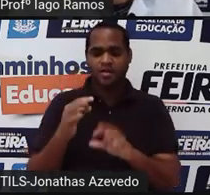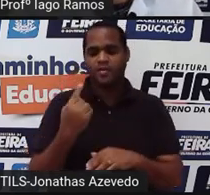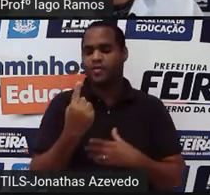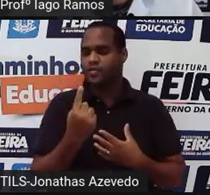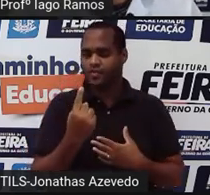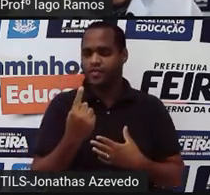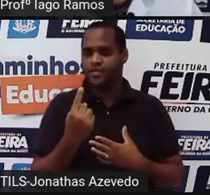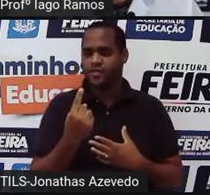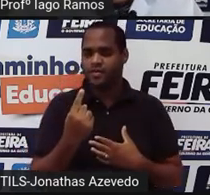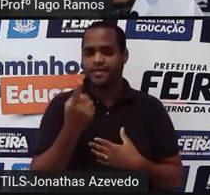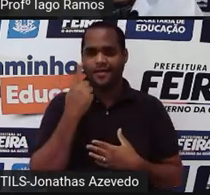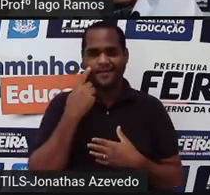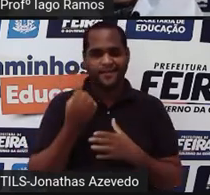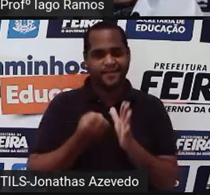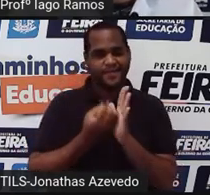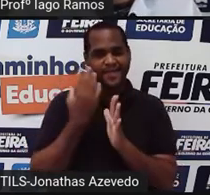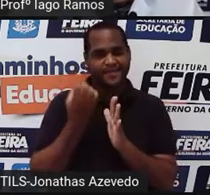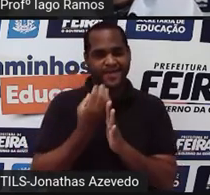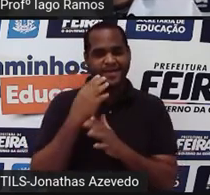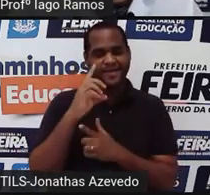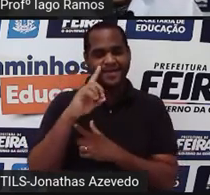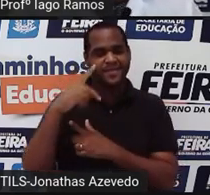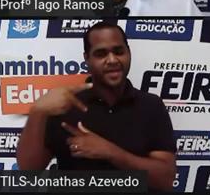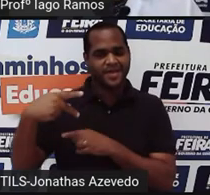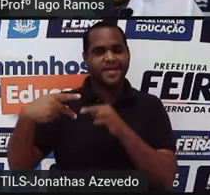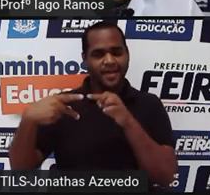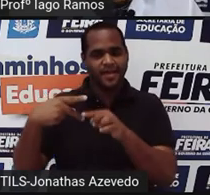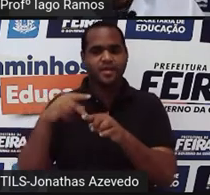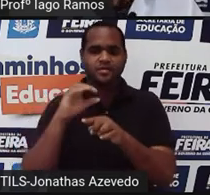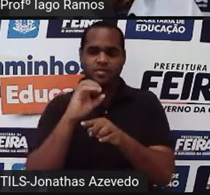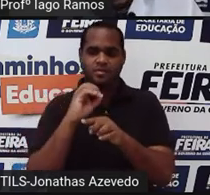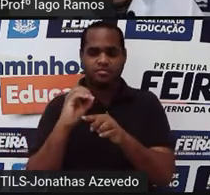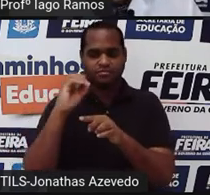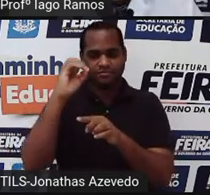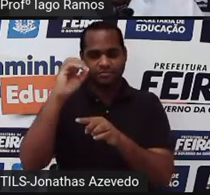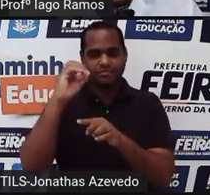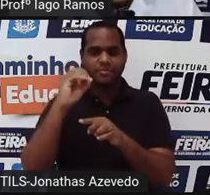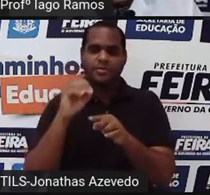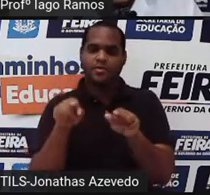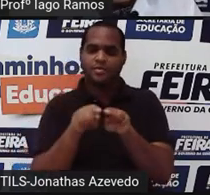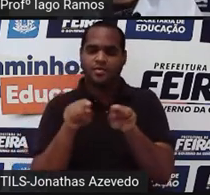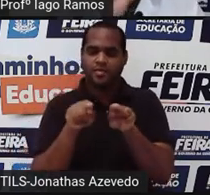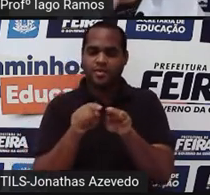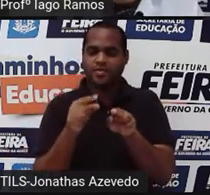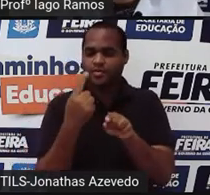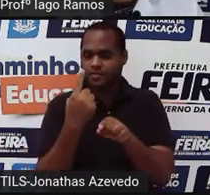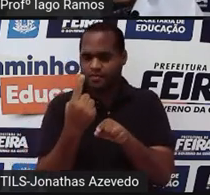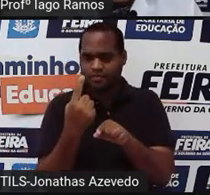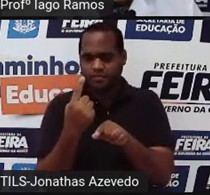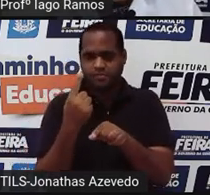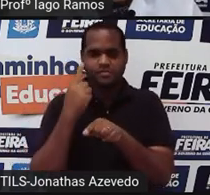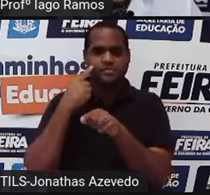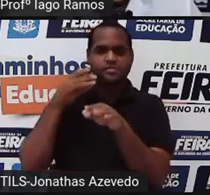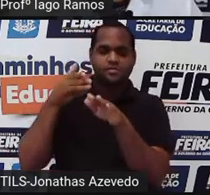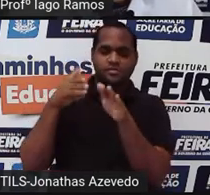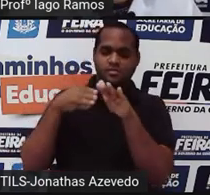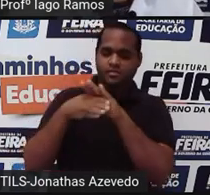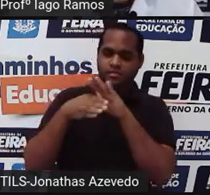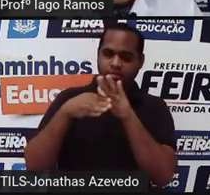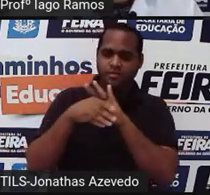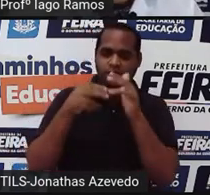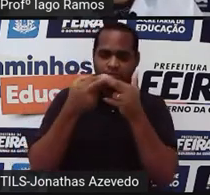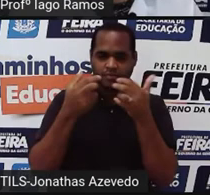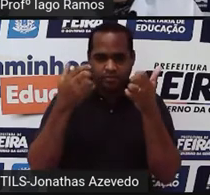Daqui a pouco vai aparecer, ó. Diz uma periódica elevada a 0, também dá 1. Se a gente construir aquele mesmo raciocínio que a gente